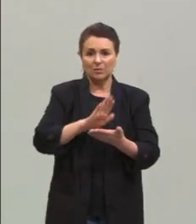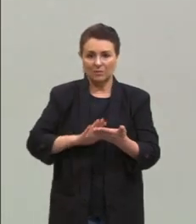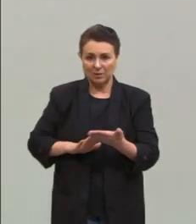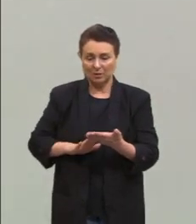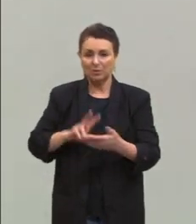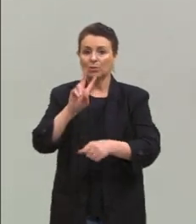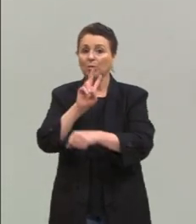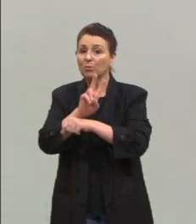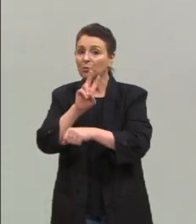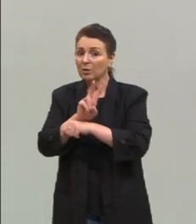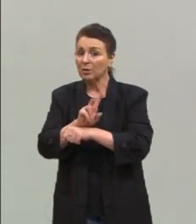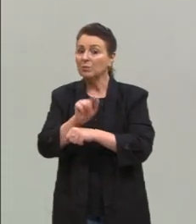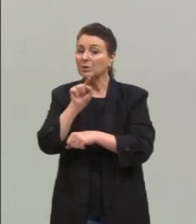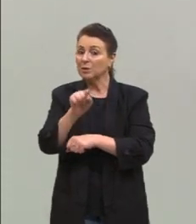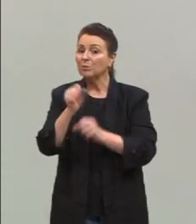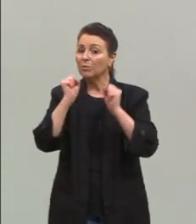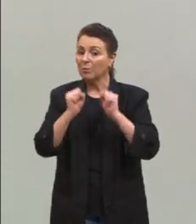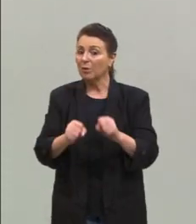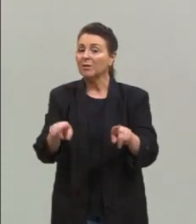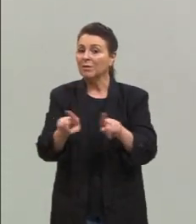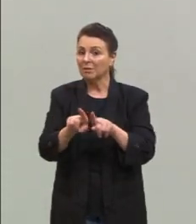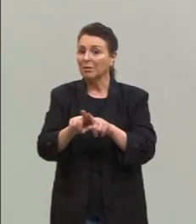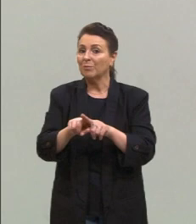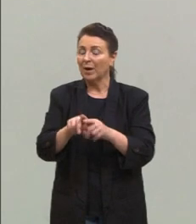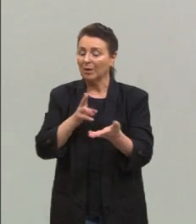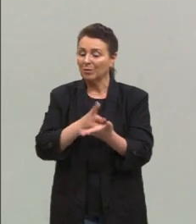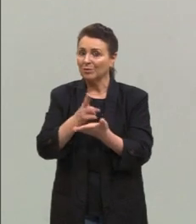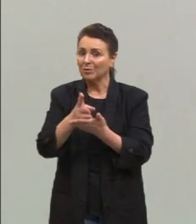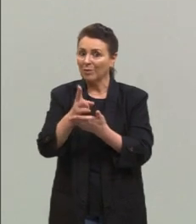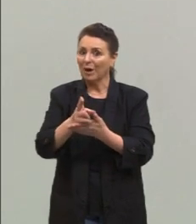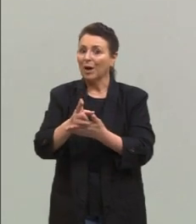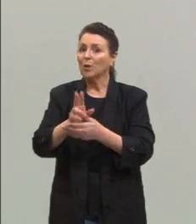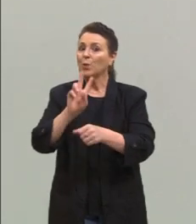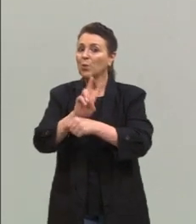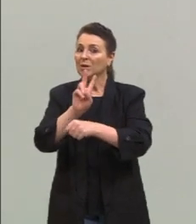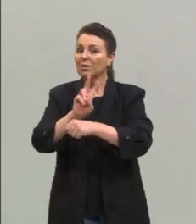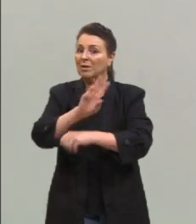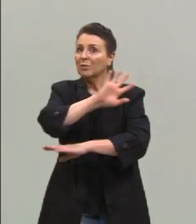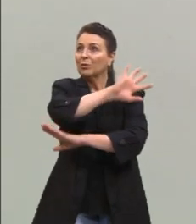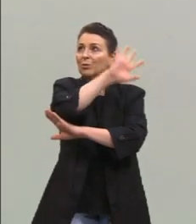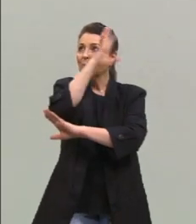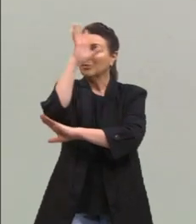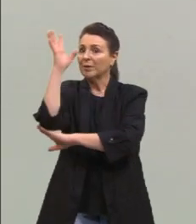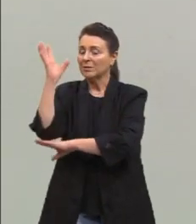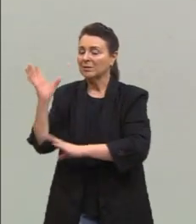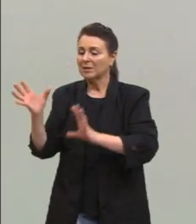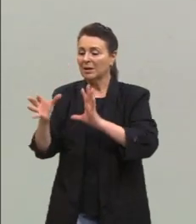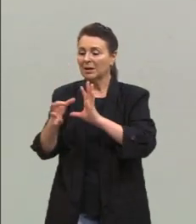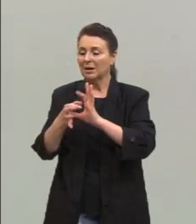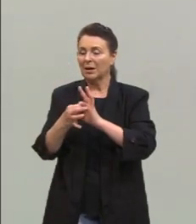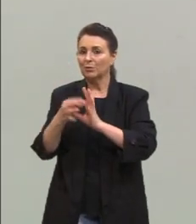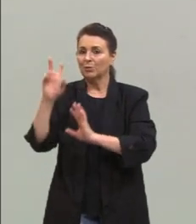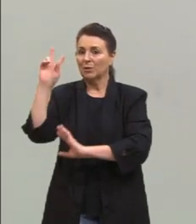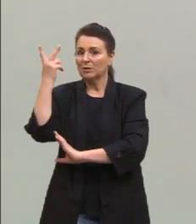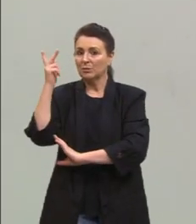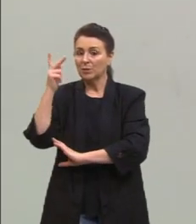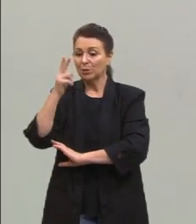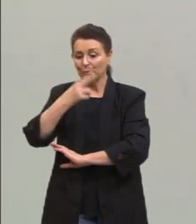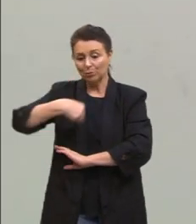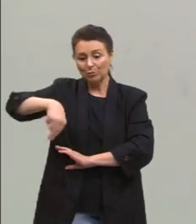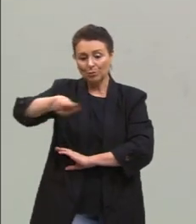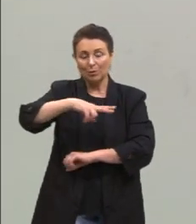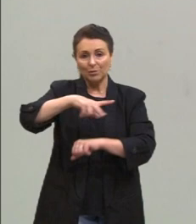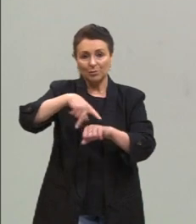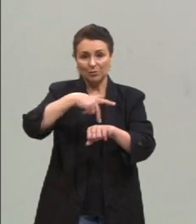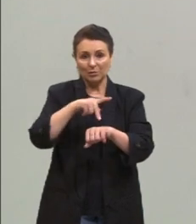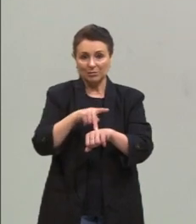de que isso possa também manter a preservação ambiental. E isso está intimamente ligado à história do nosso país, e a sua